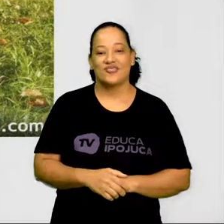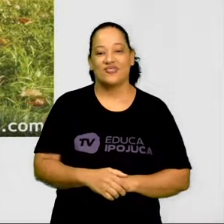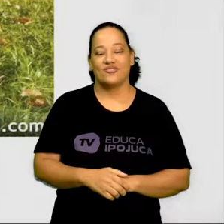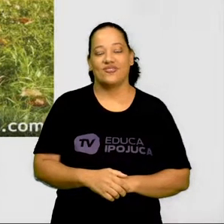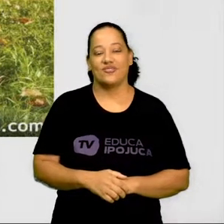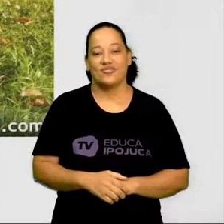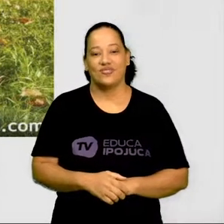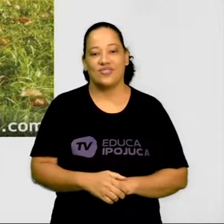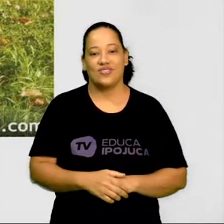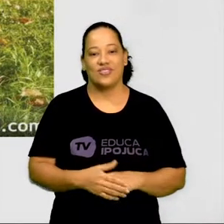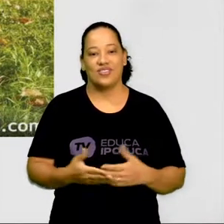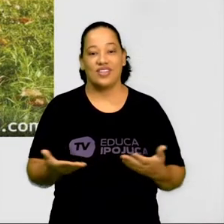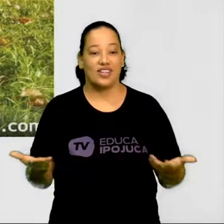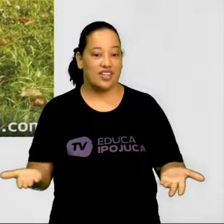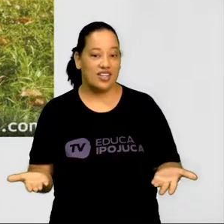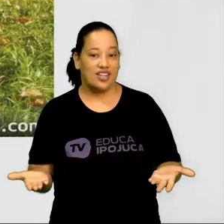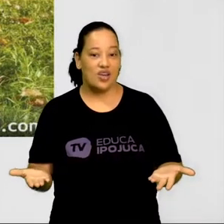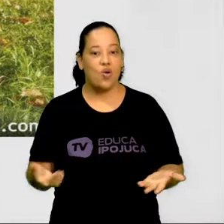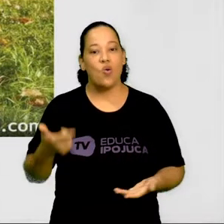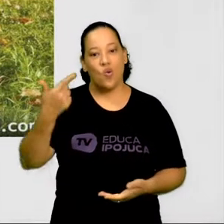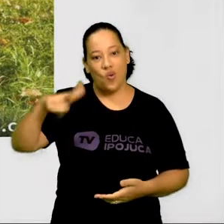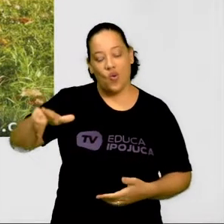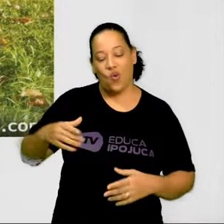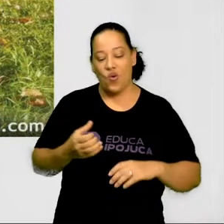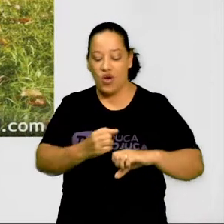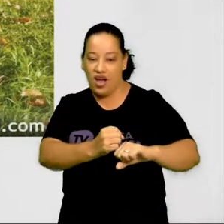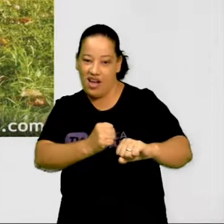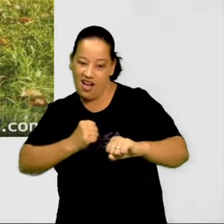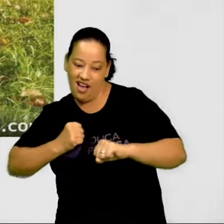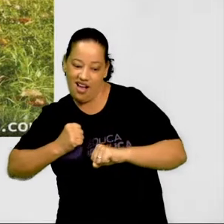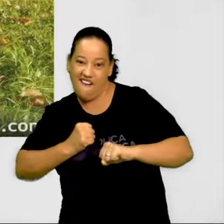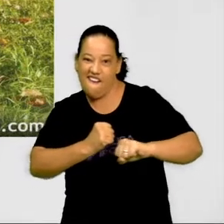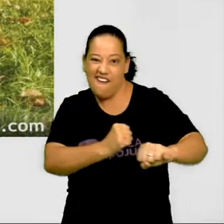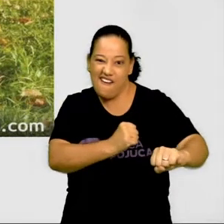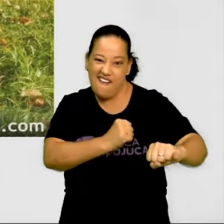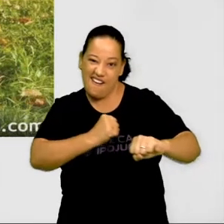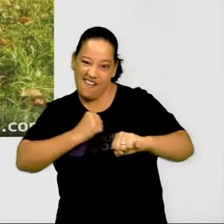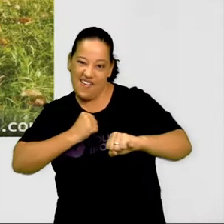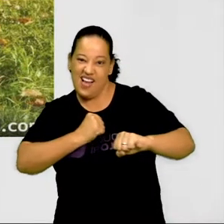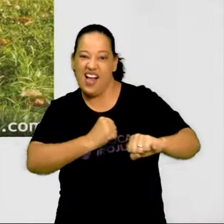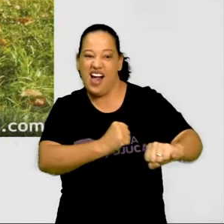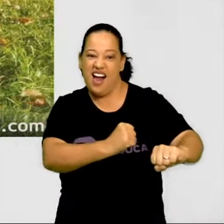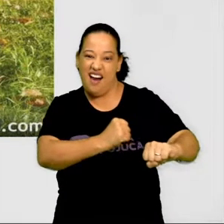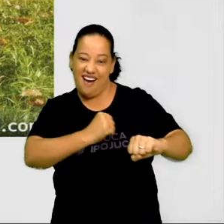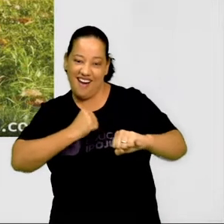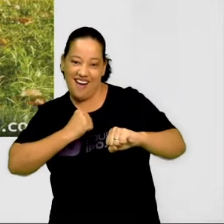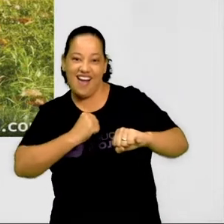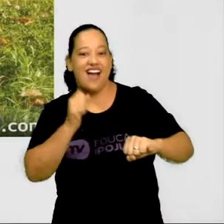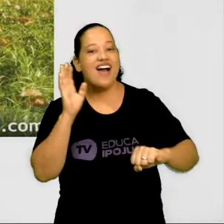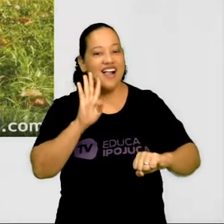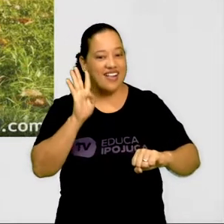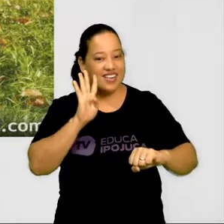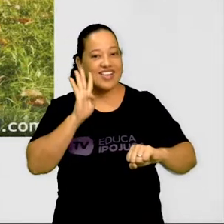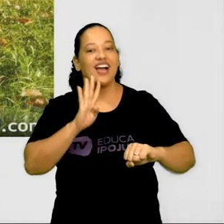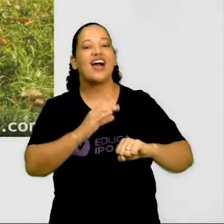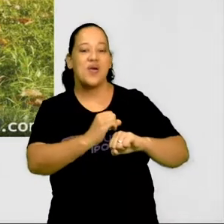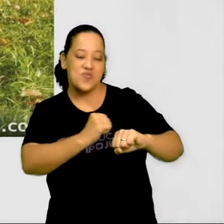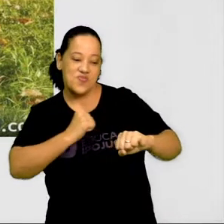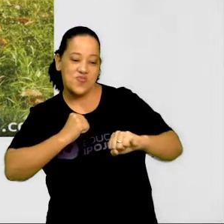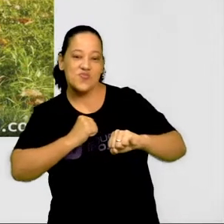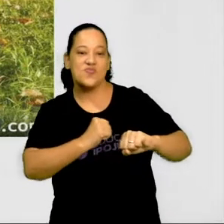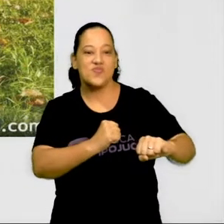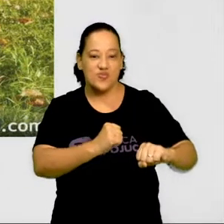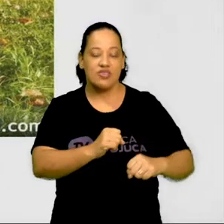E cabo de guerra, crianças? Olha que brincadeira legal. E